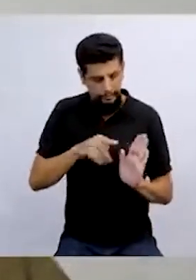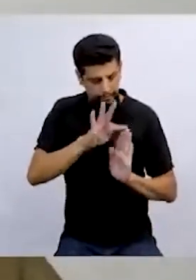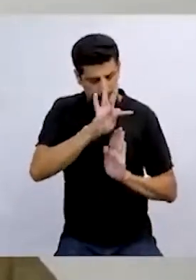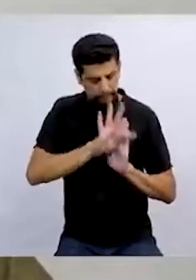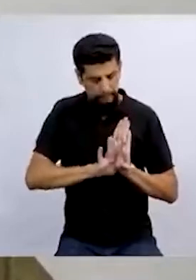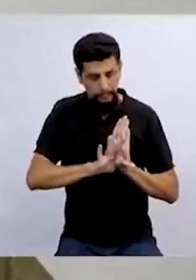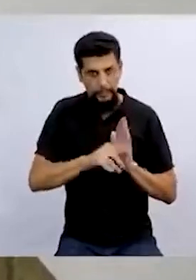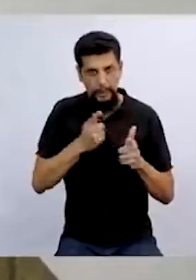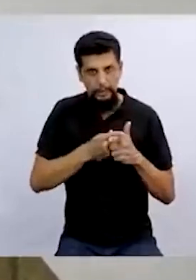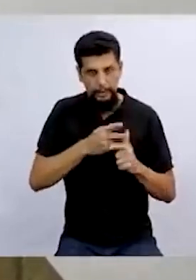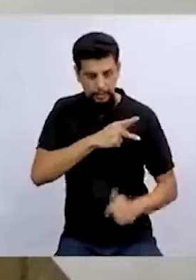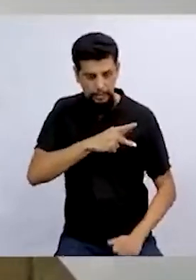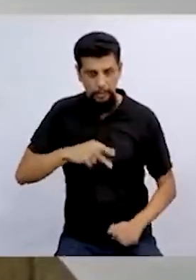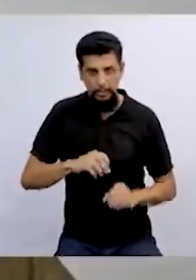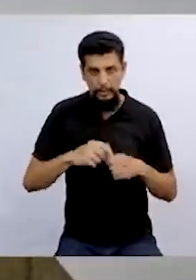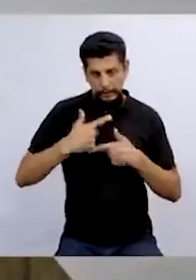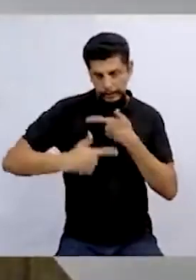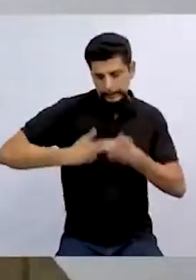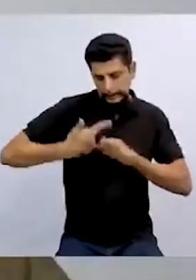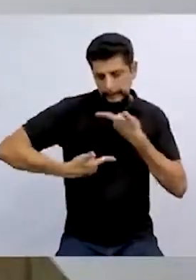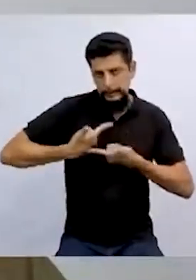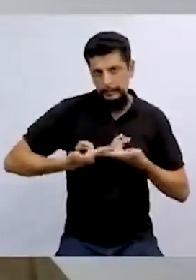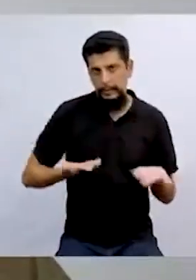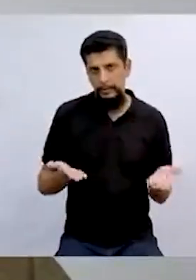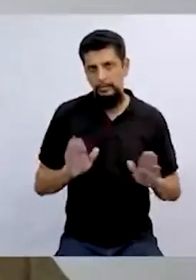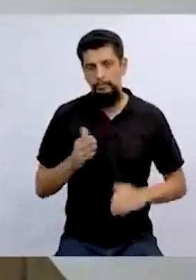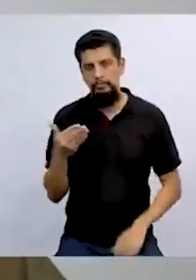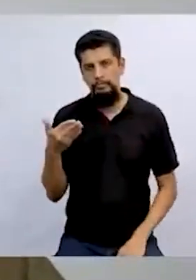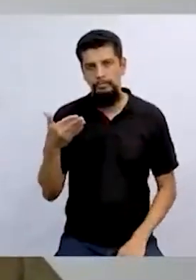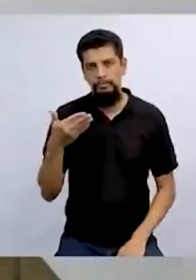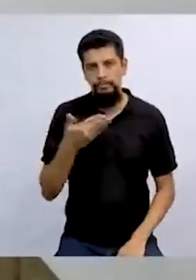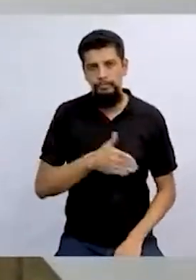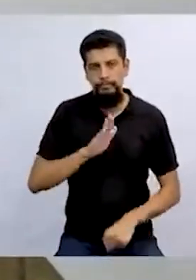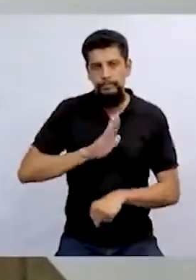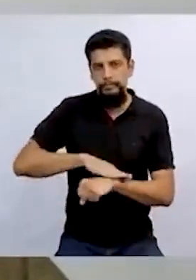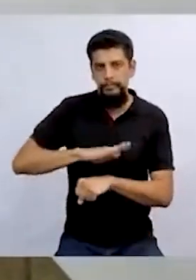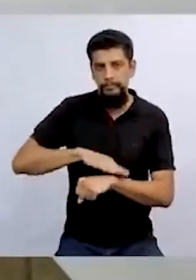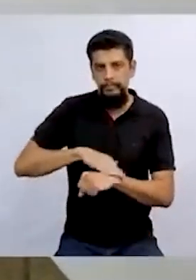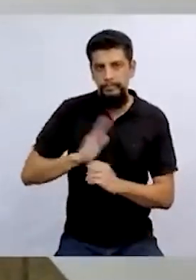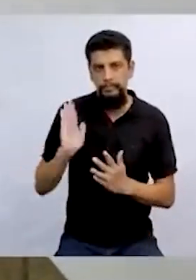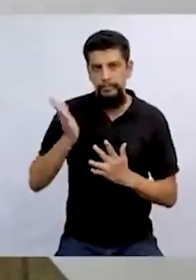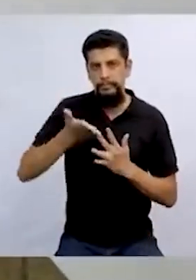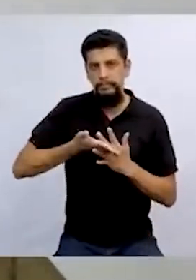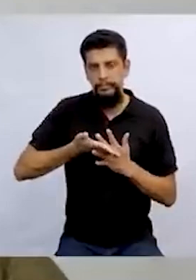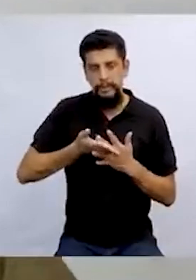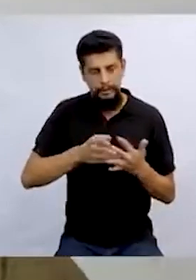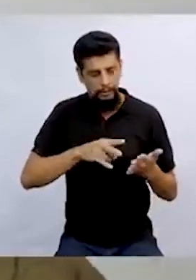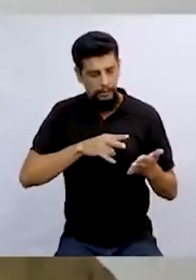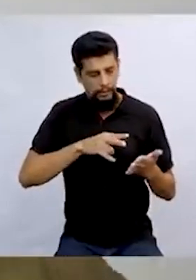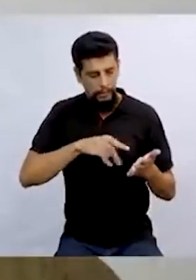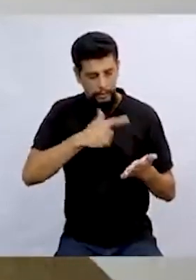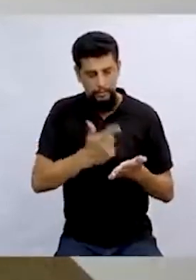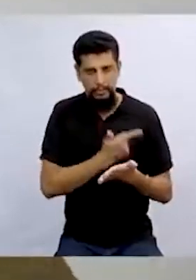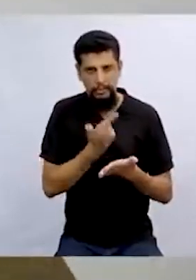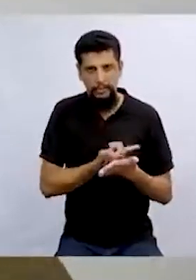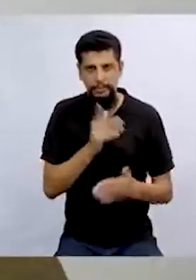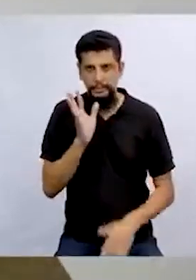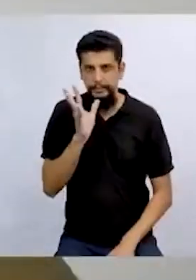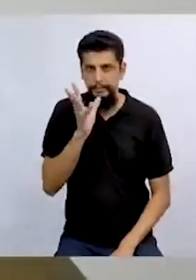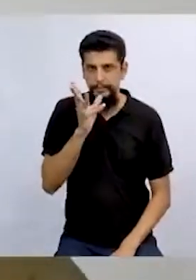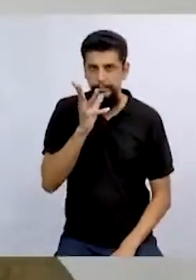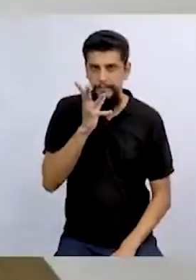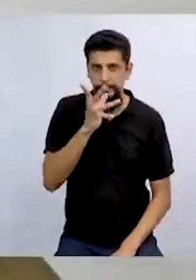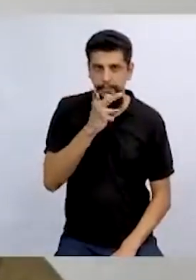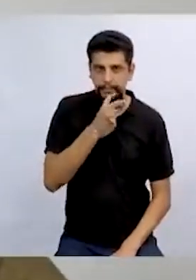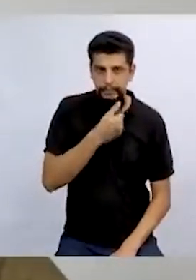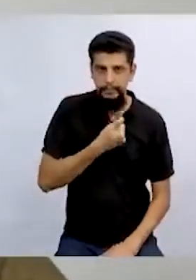texto, porque eu era professor e eu trabalhava muito. Então eu ia só nos meus momentos de intervalo. Então o livro demorou para ficar